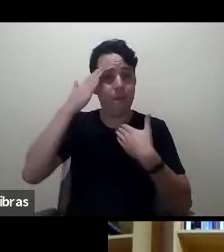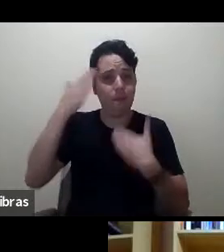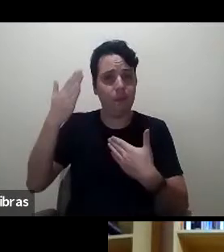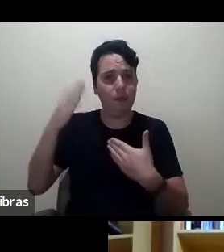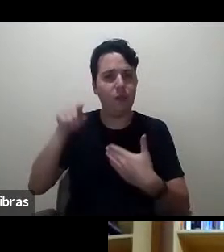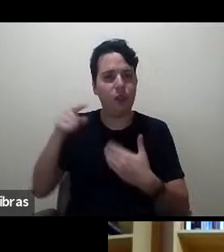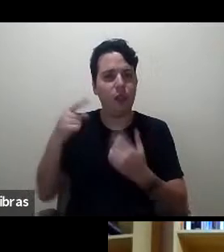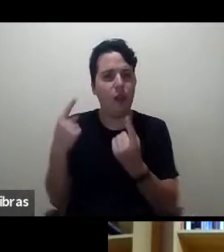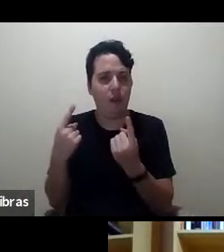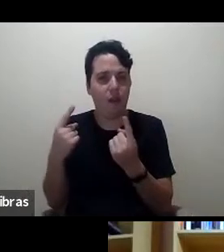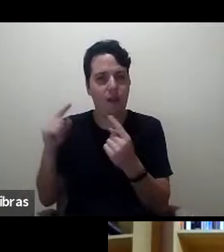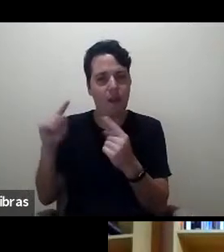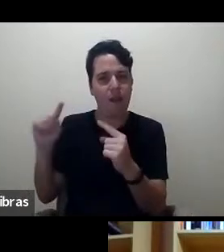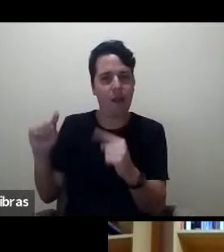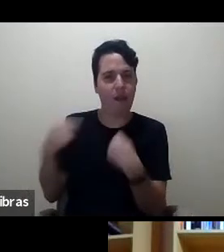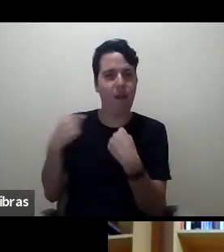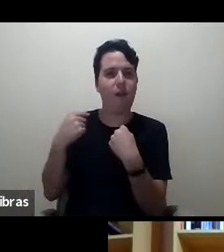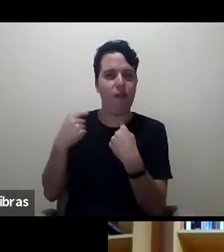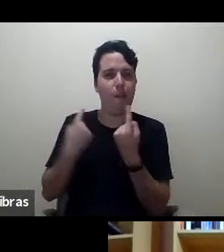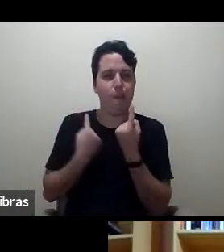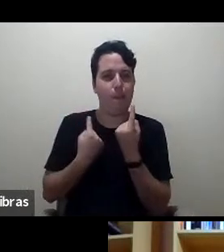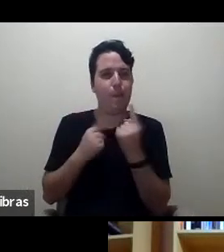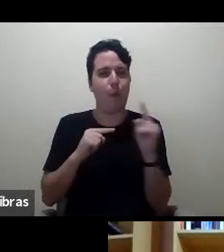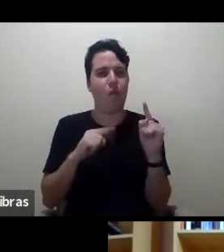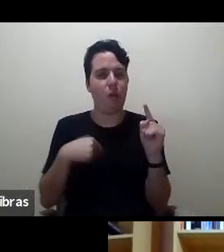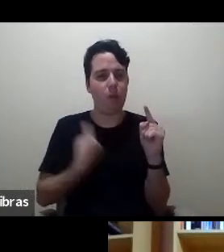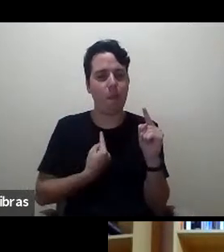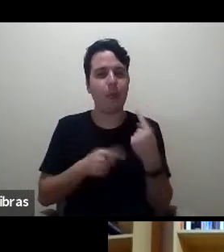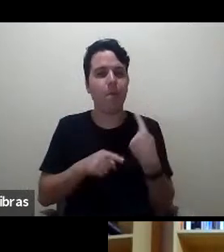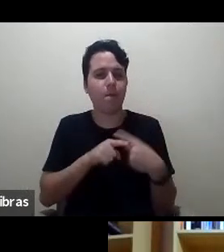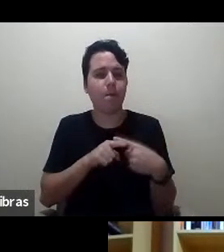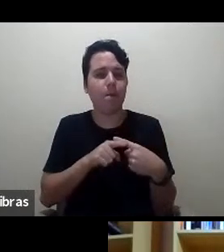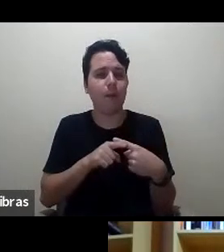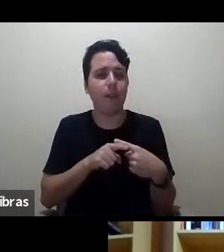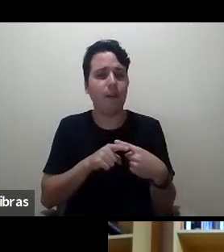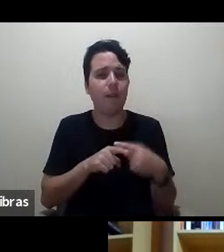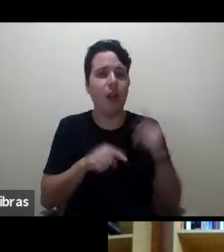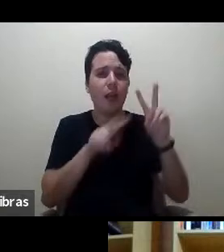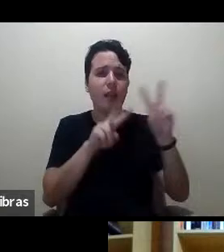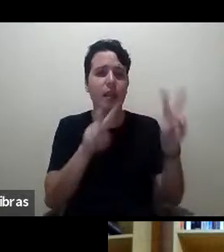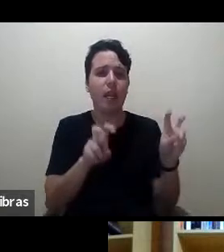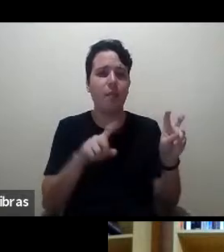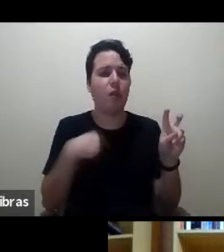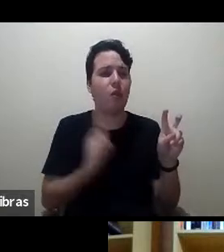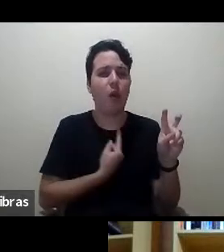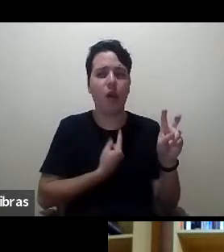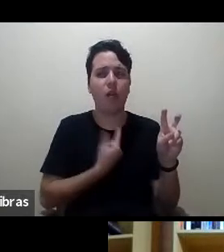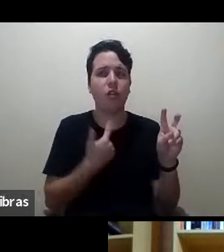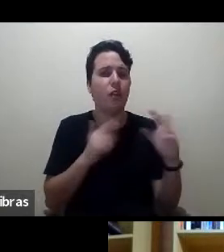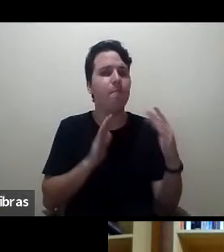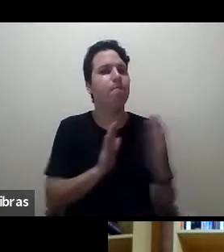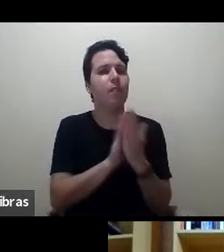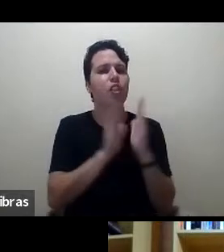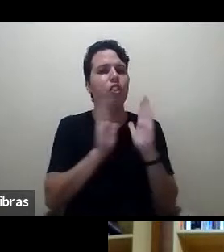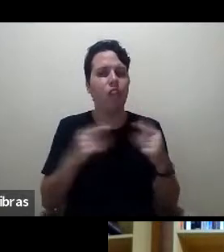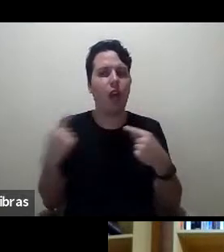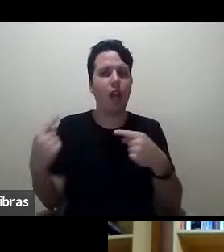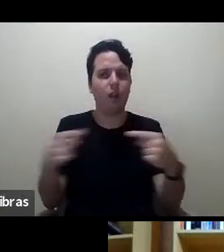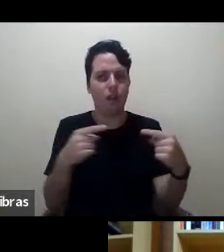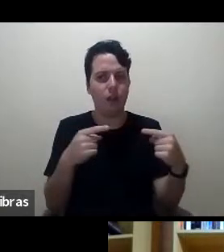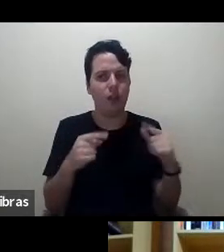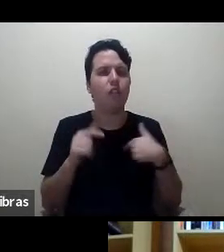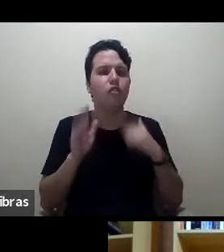provocação porque eu acho que esse é um tema que a gente de fato não tem enfrentado eu já eu já tive esse debate eu cheguei a falar isso